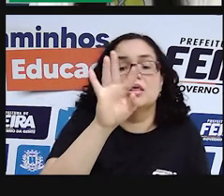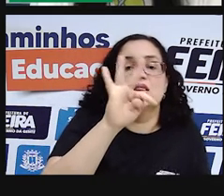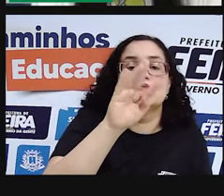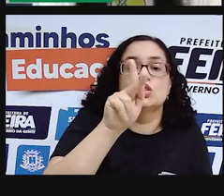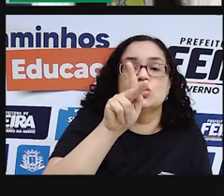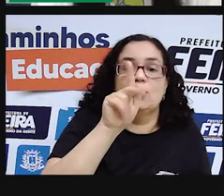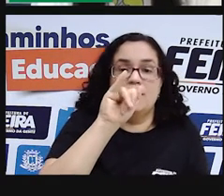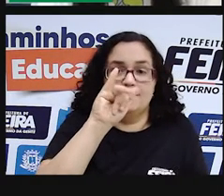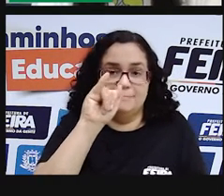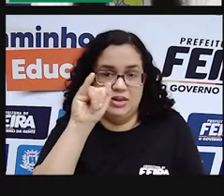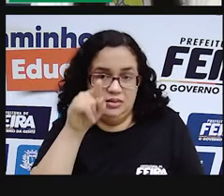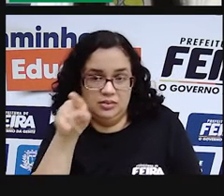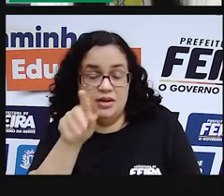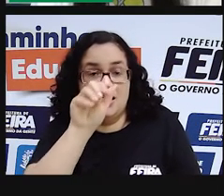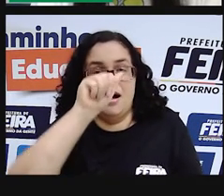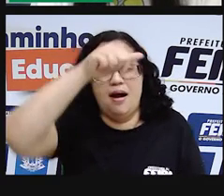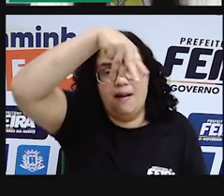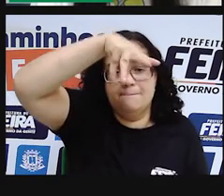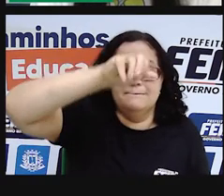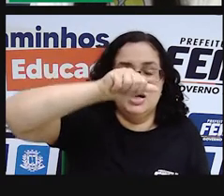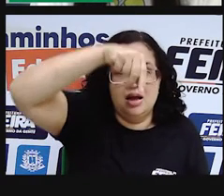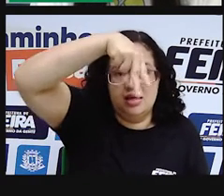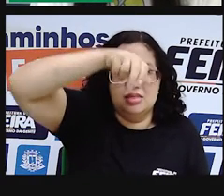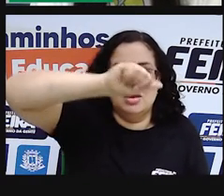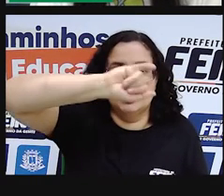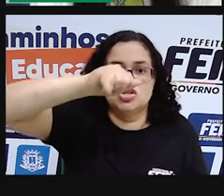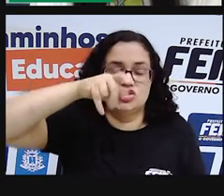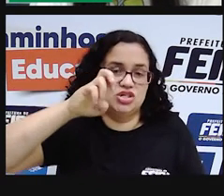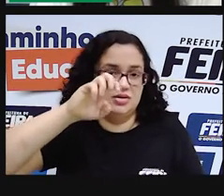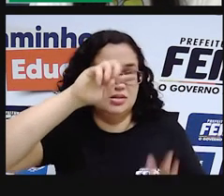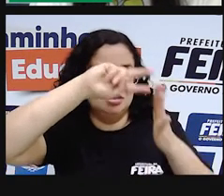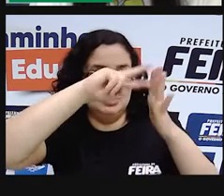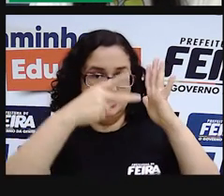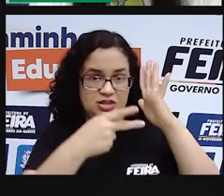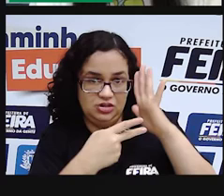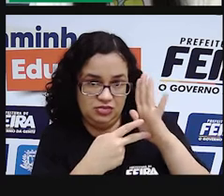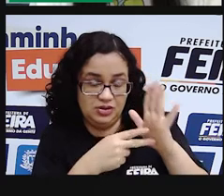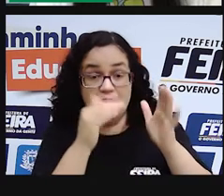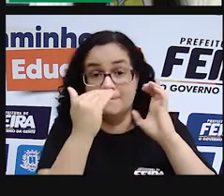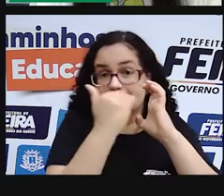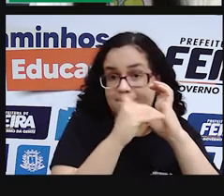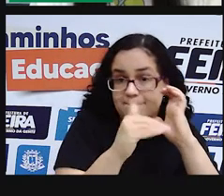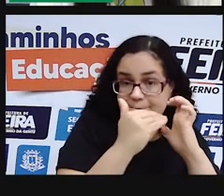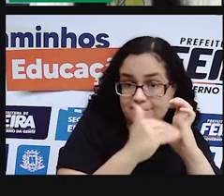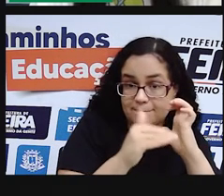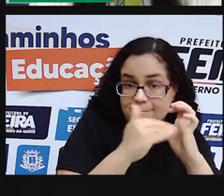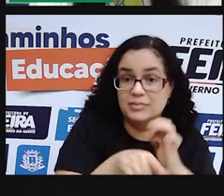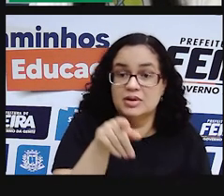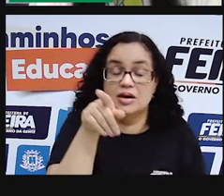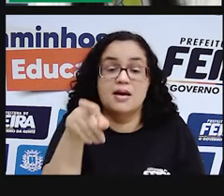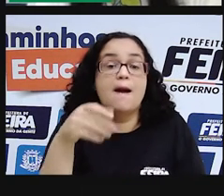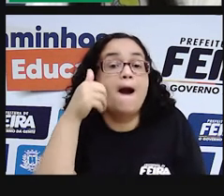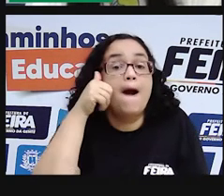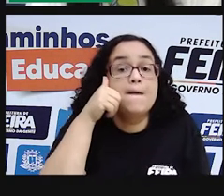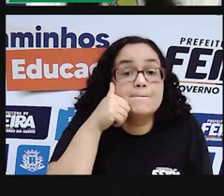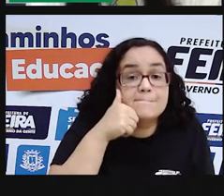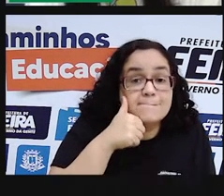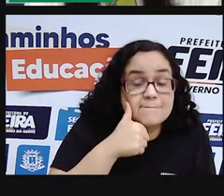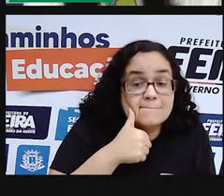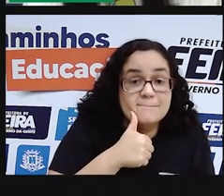Amanagé significa mensageiro. Amanassi, que significa mãe da chuva.